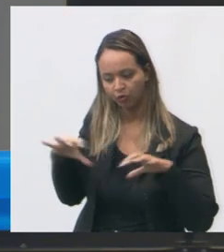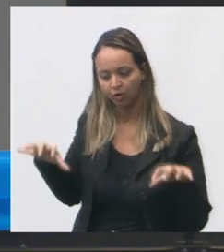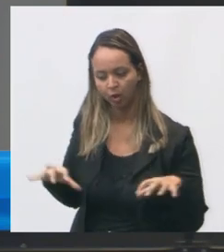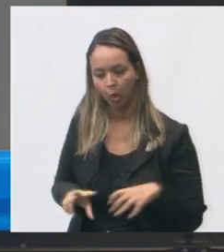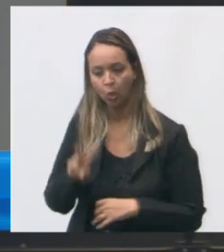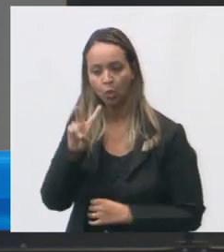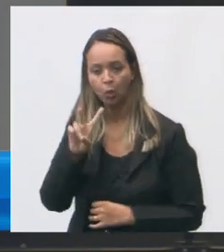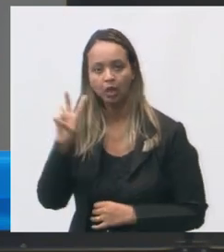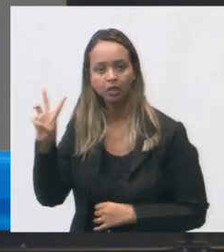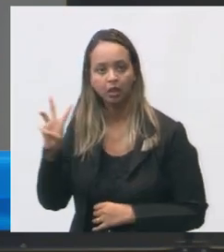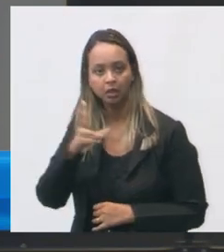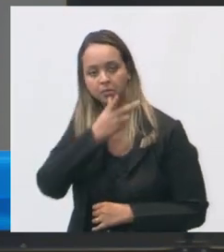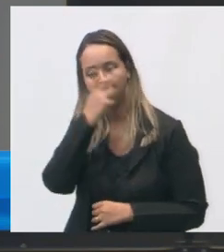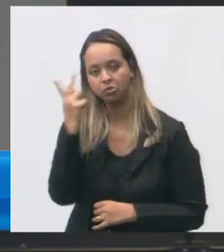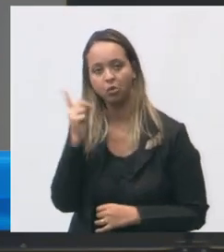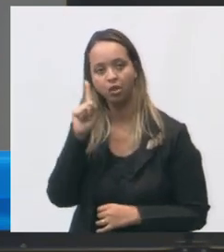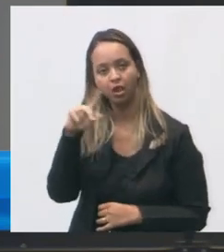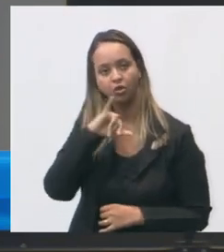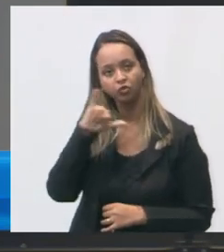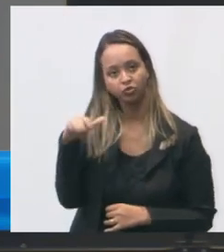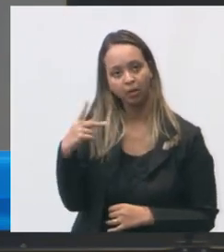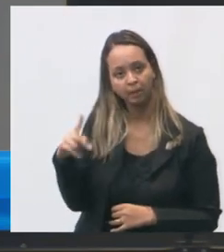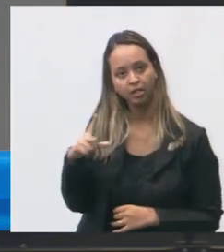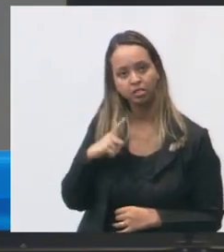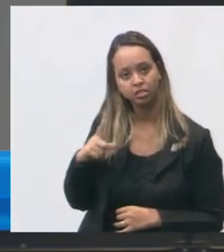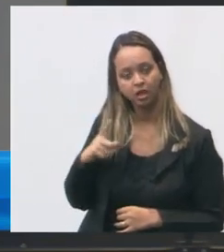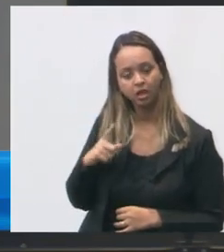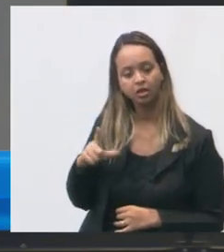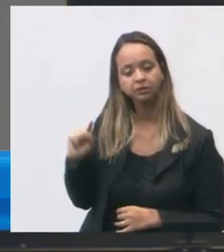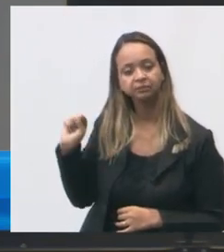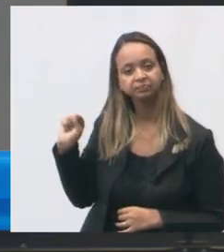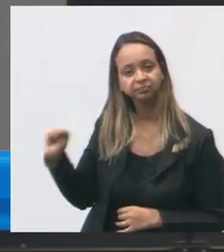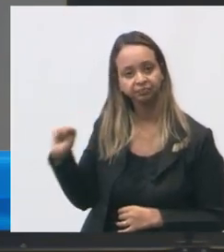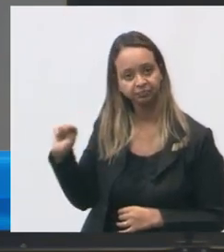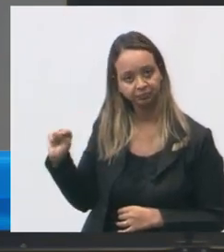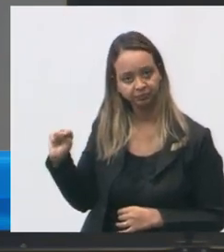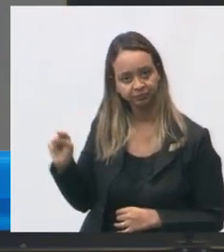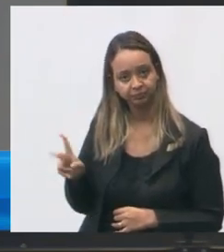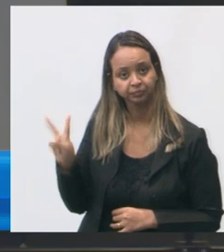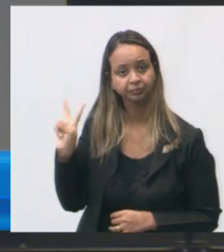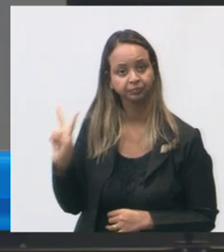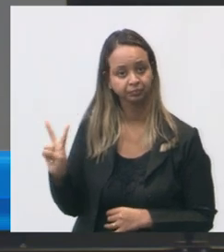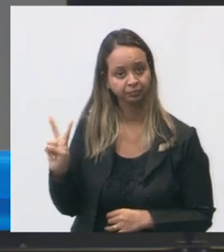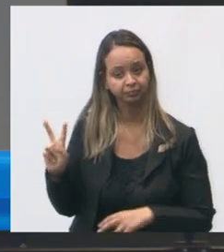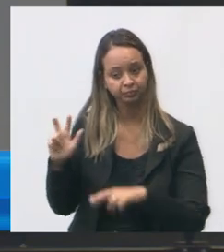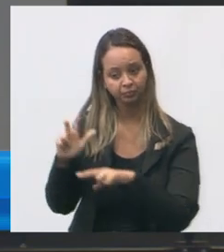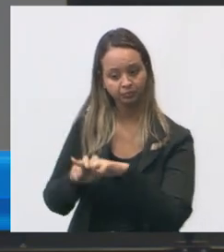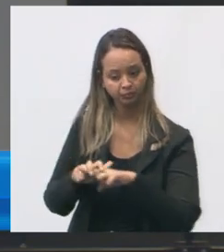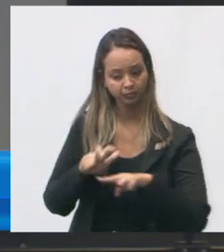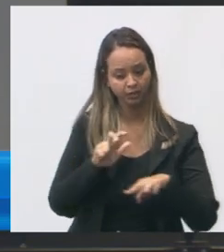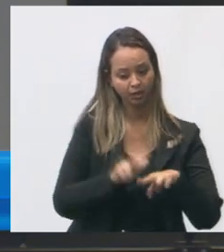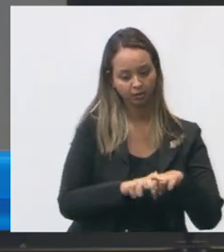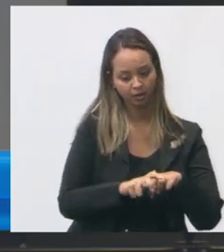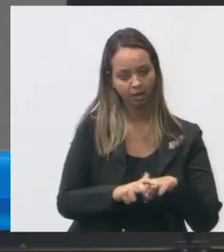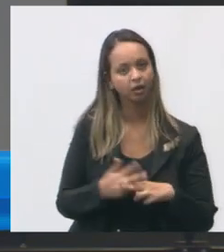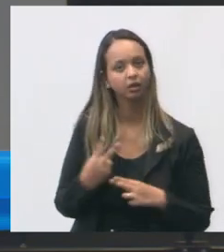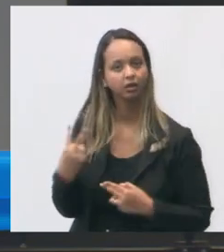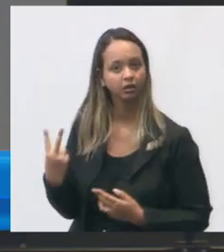pessoas lá em Jardim da Penha tem se eu não me engano duas duas cadeiras de atendimento da